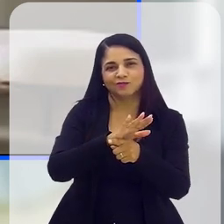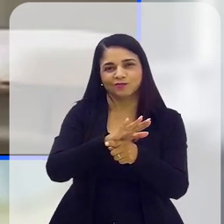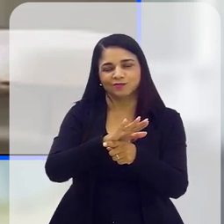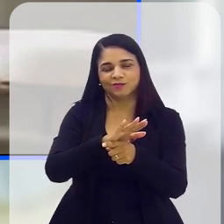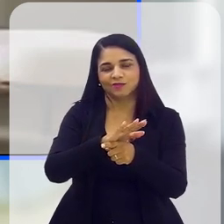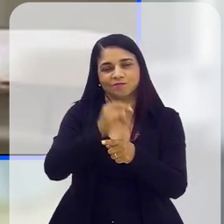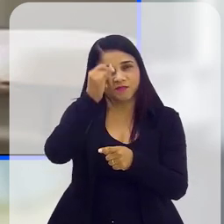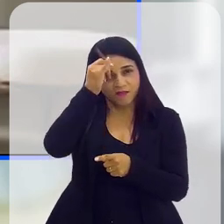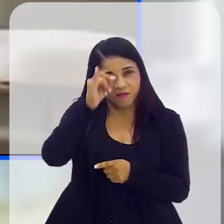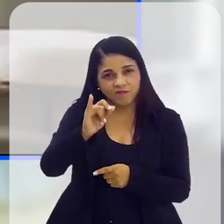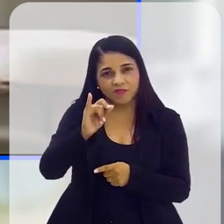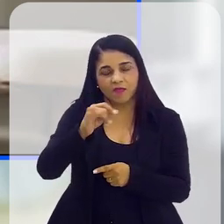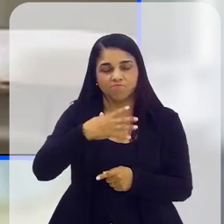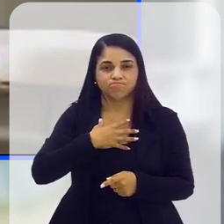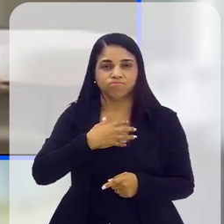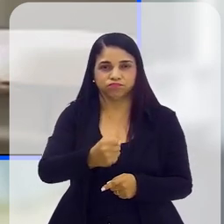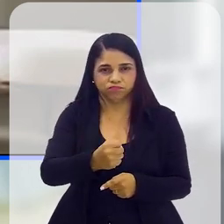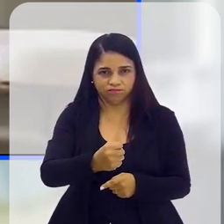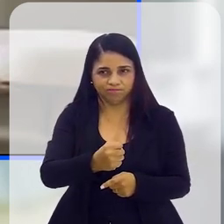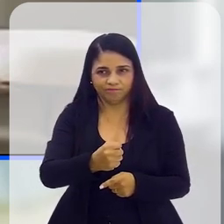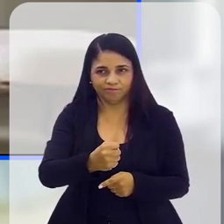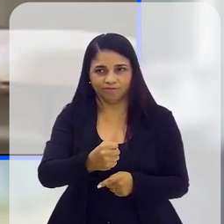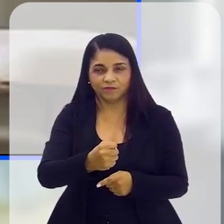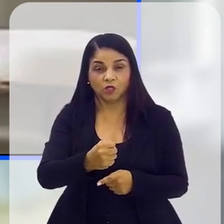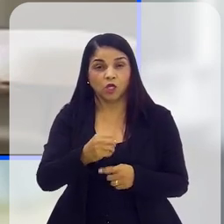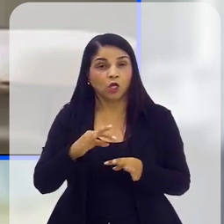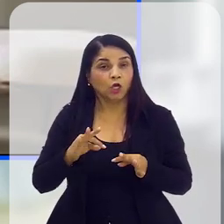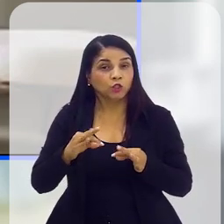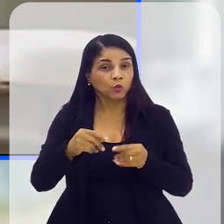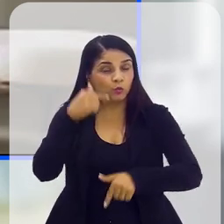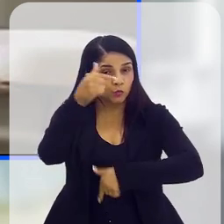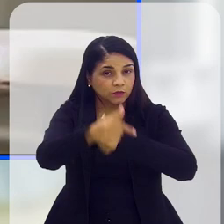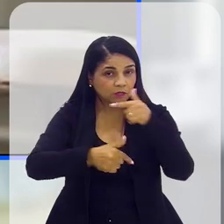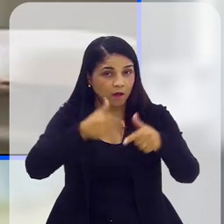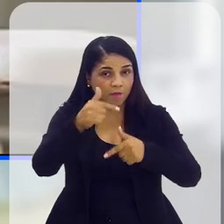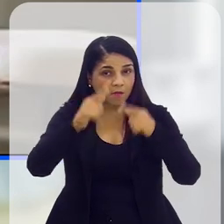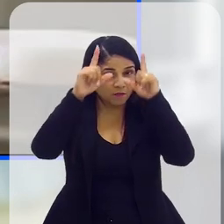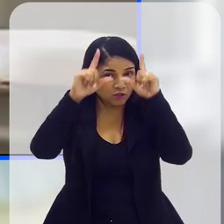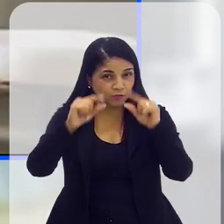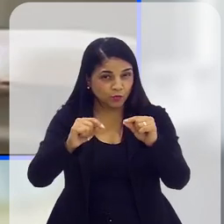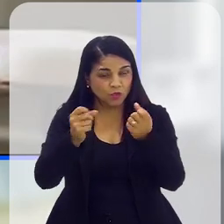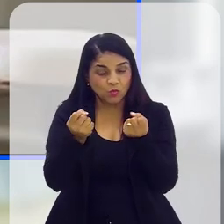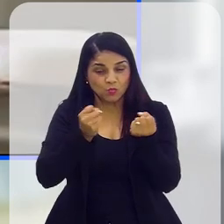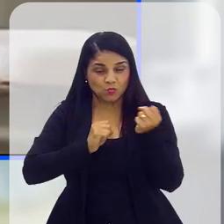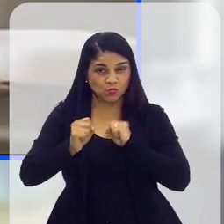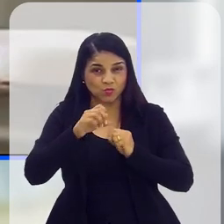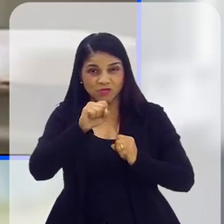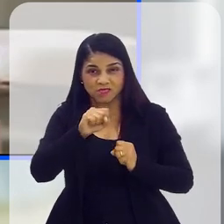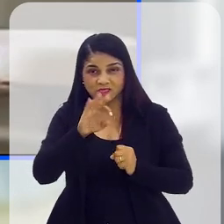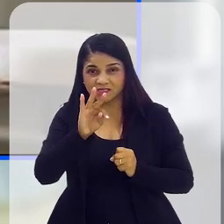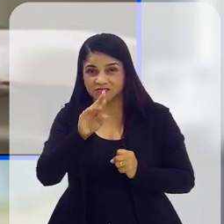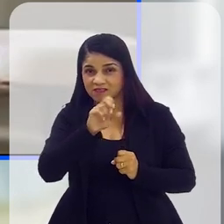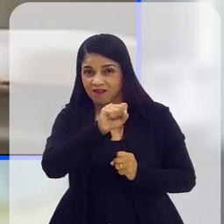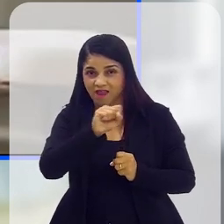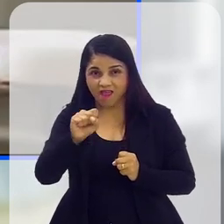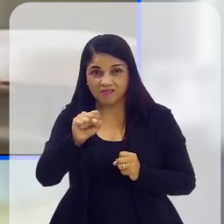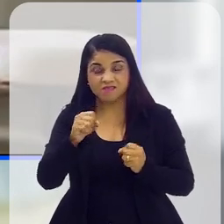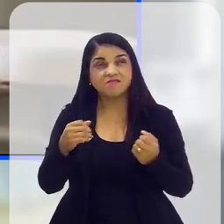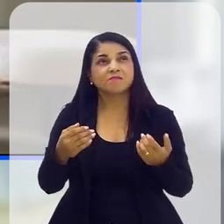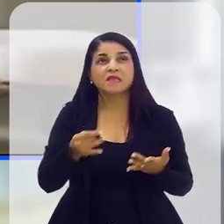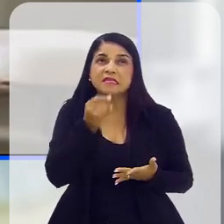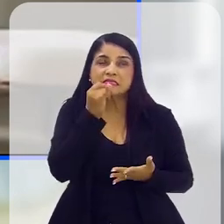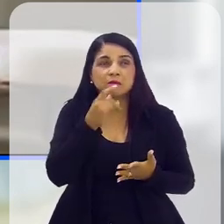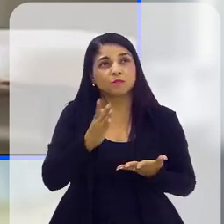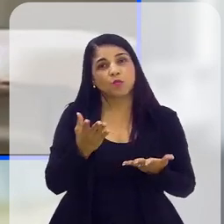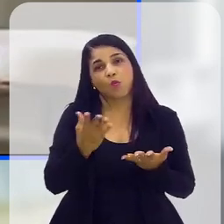em casos de prevenção do suicídio. Então, todo o trabalho voltado para a redução de estresse, por exemplo, hoje nós